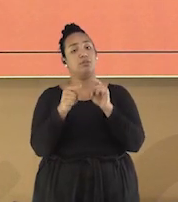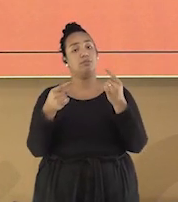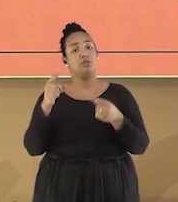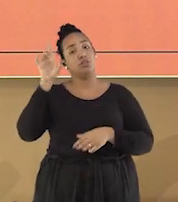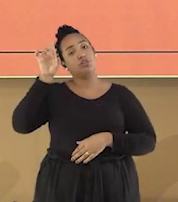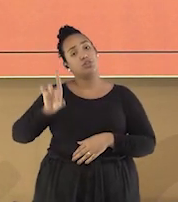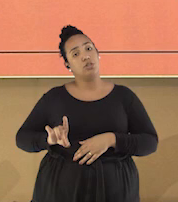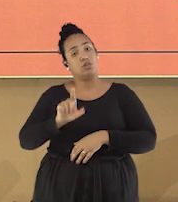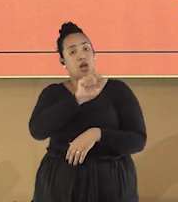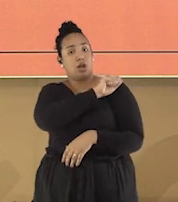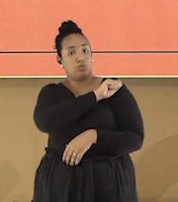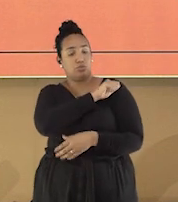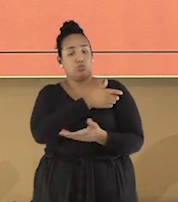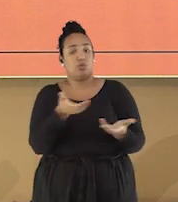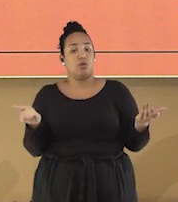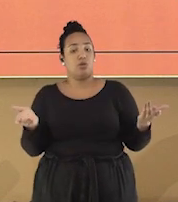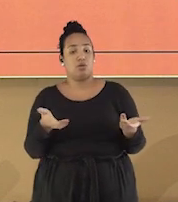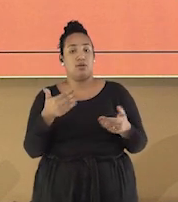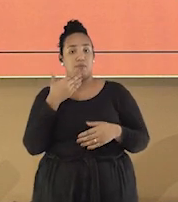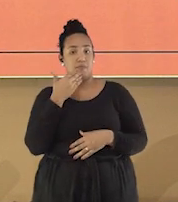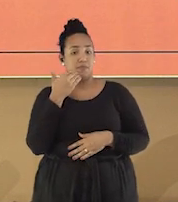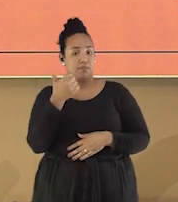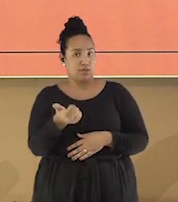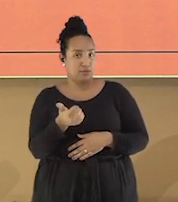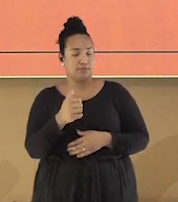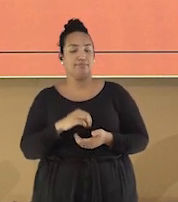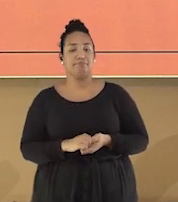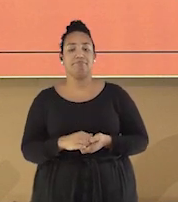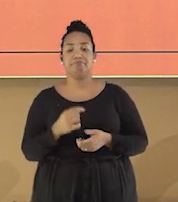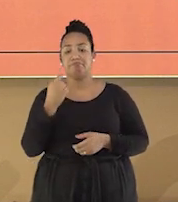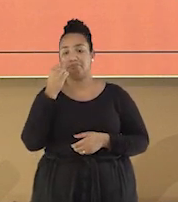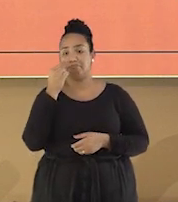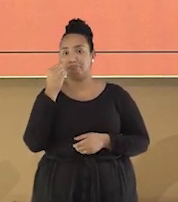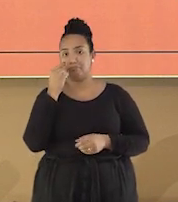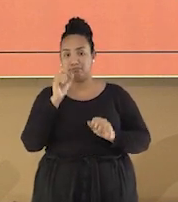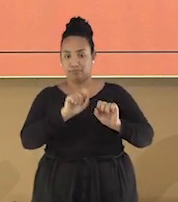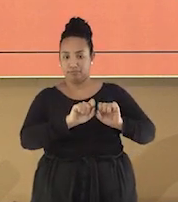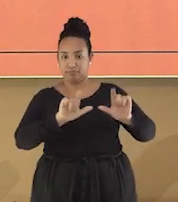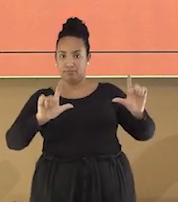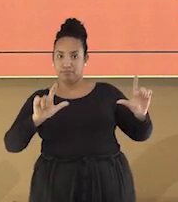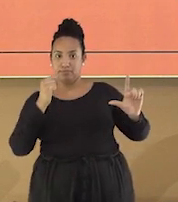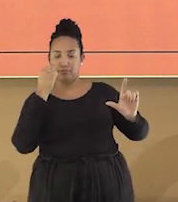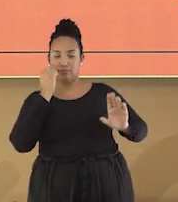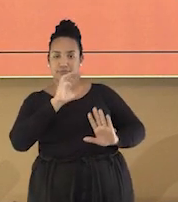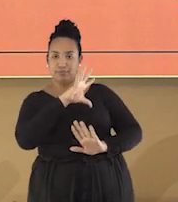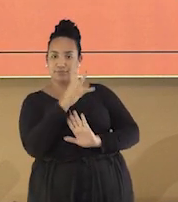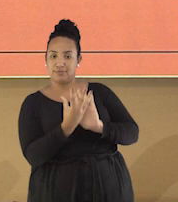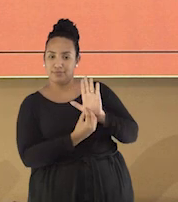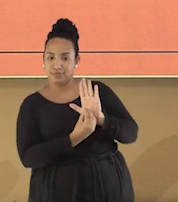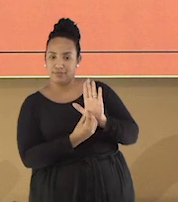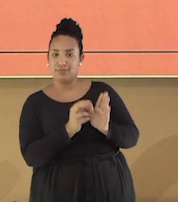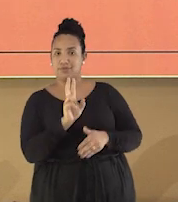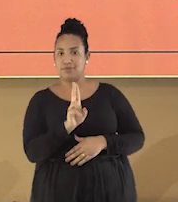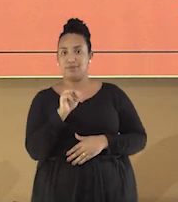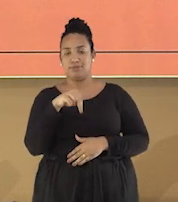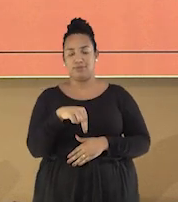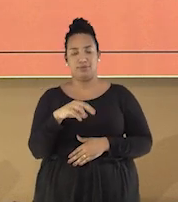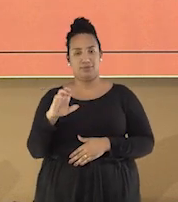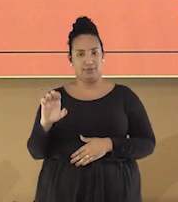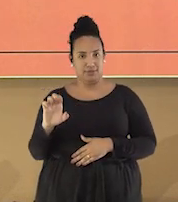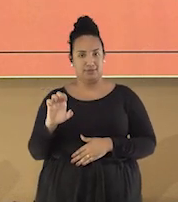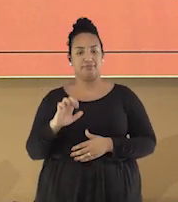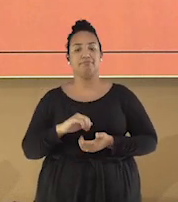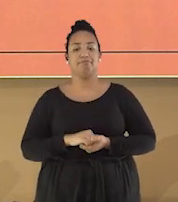o direito dos estudantes. Olha só nesse slide. Esse é o logo da UNE, União Nacional dos